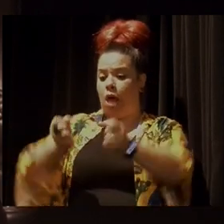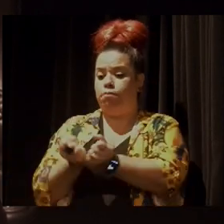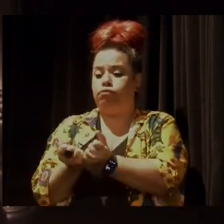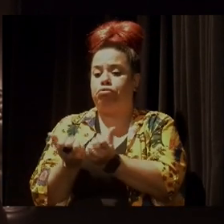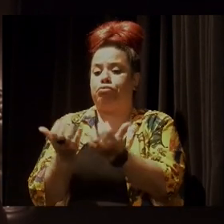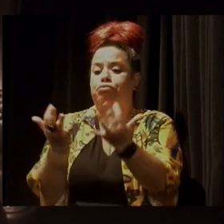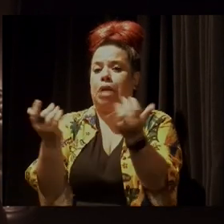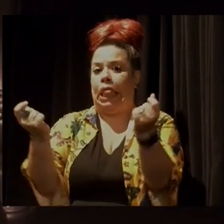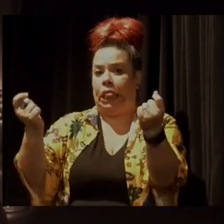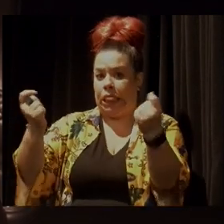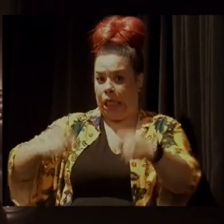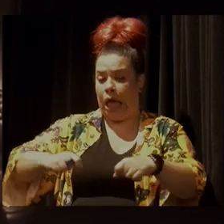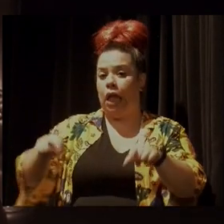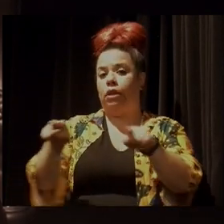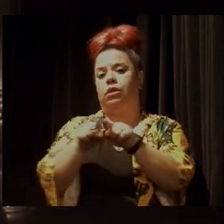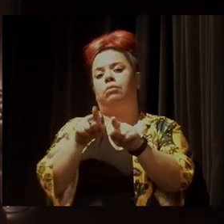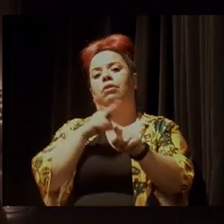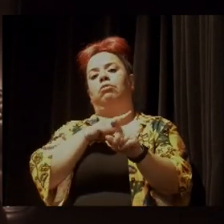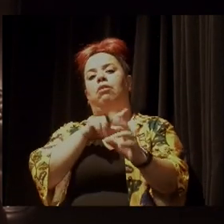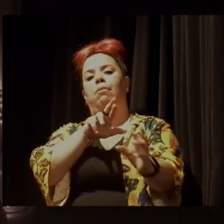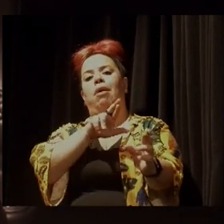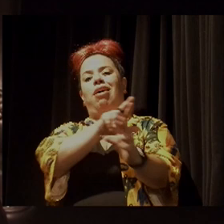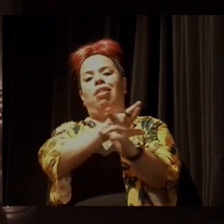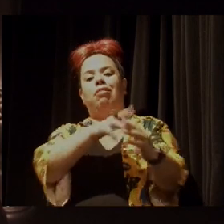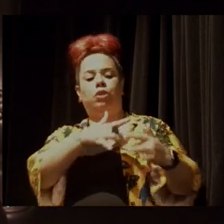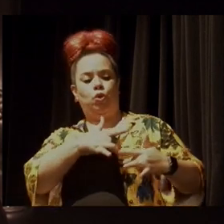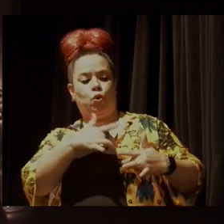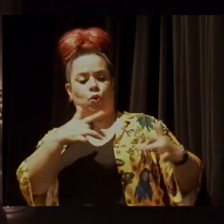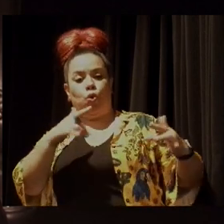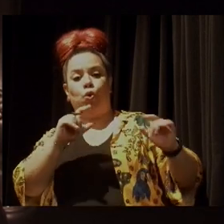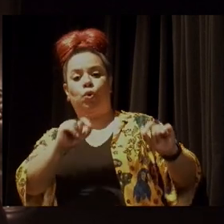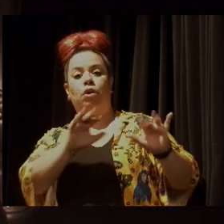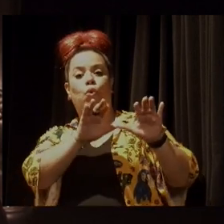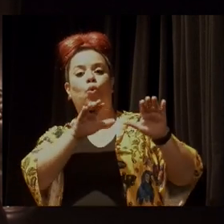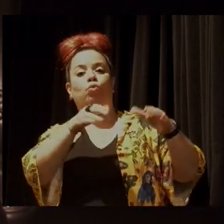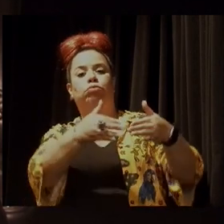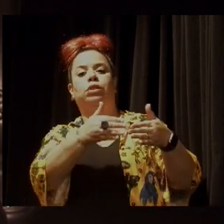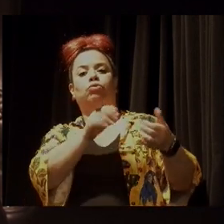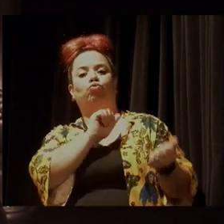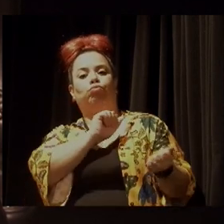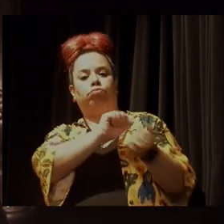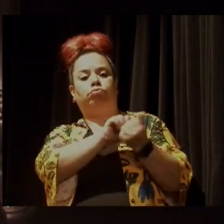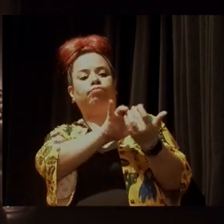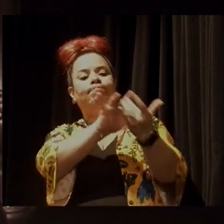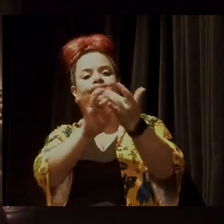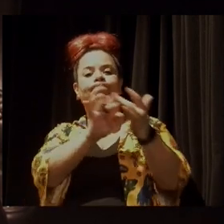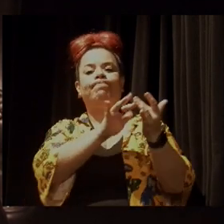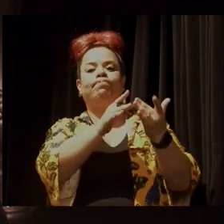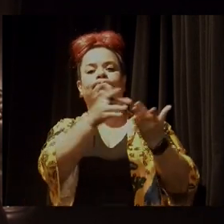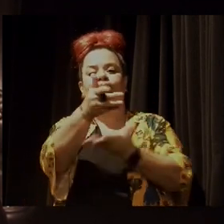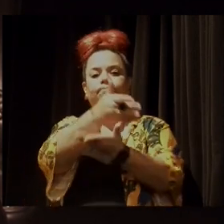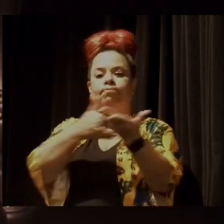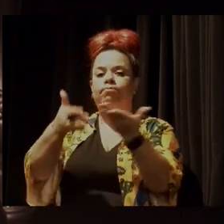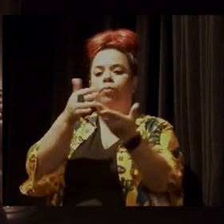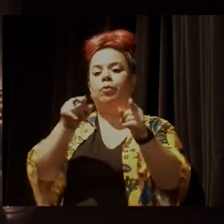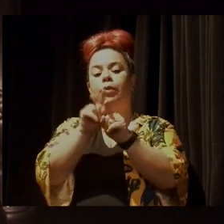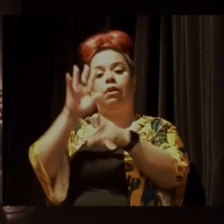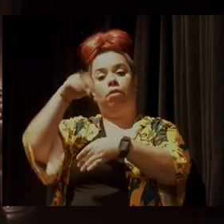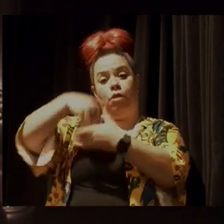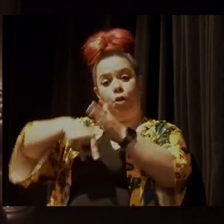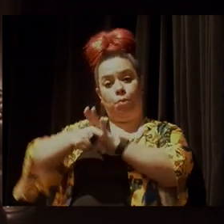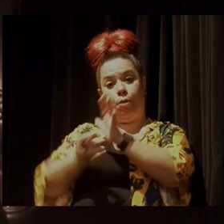produtos, você tem uma relação de solidariedade, de comunidade em torno daquela produção, que ajuda